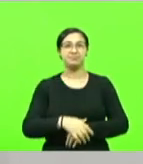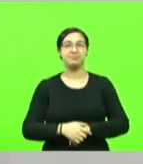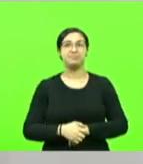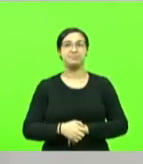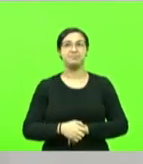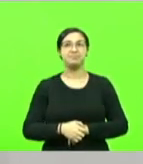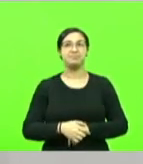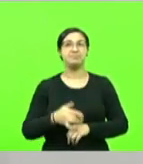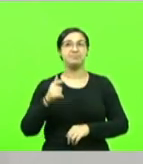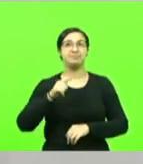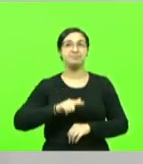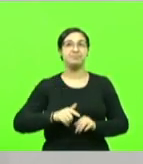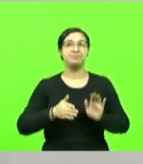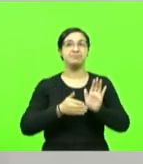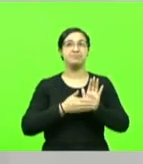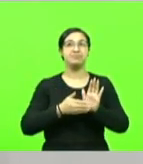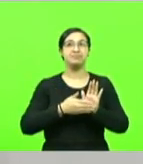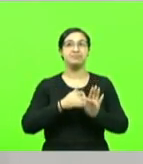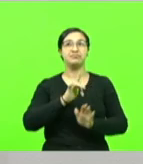governo.